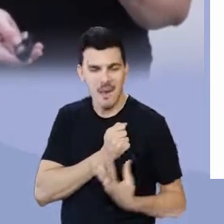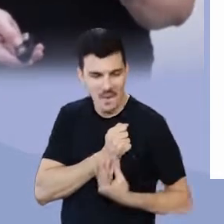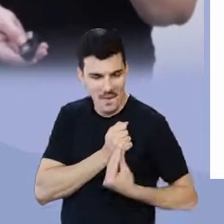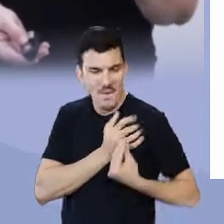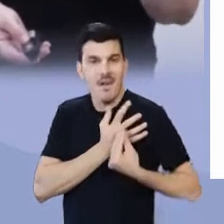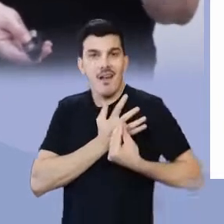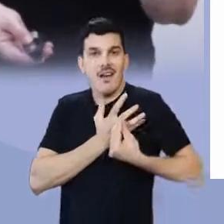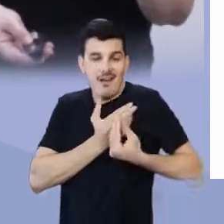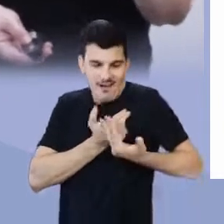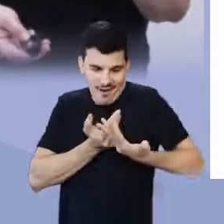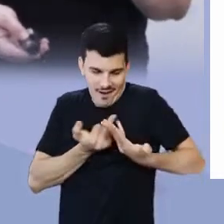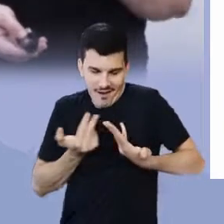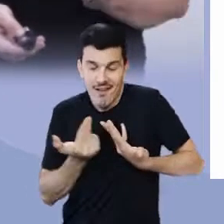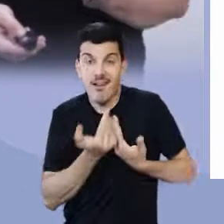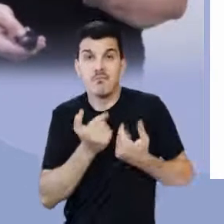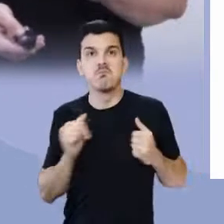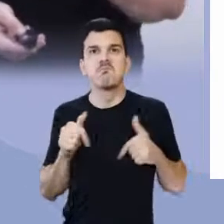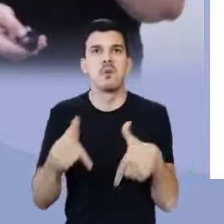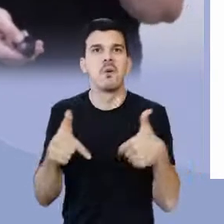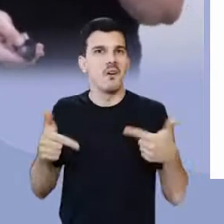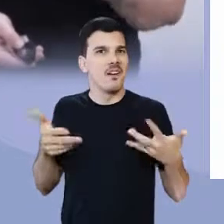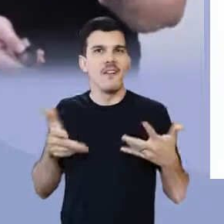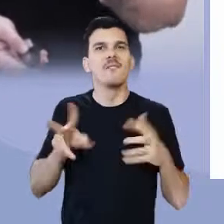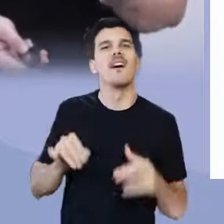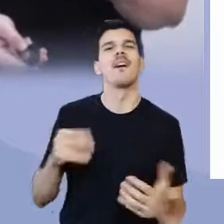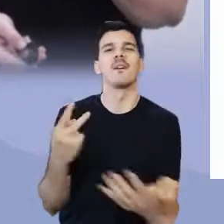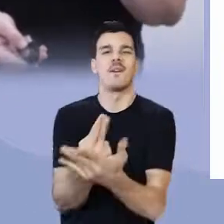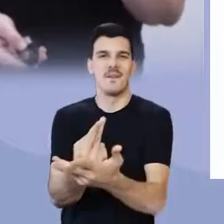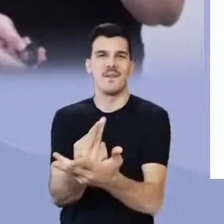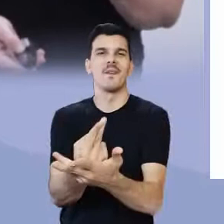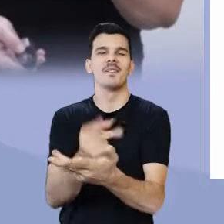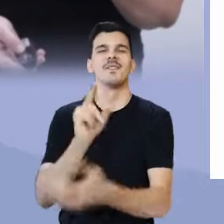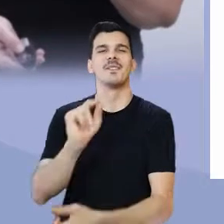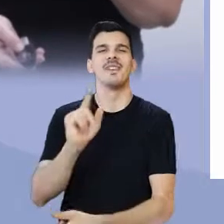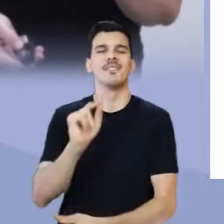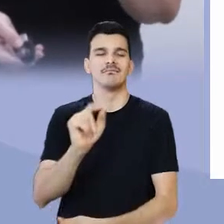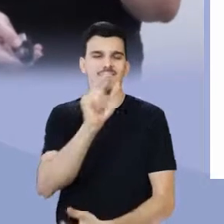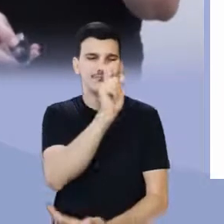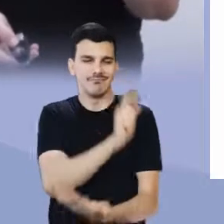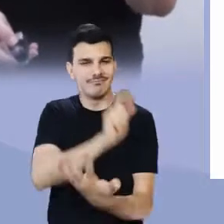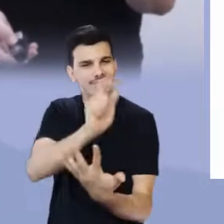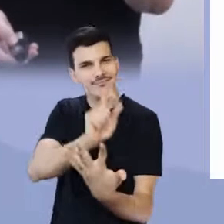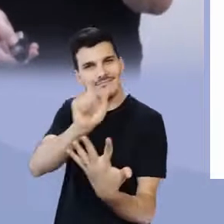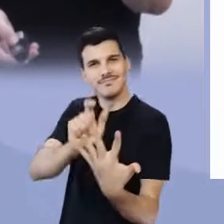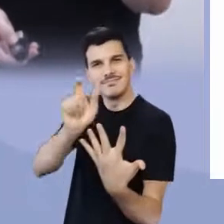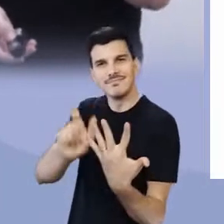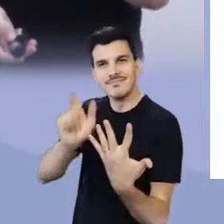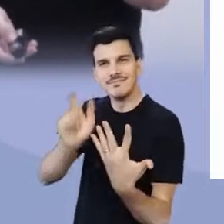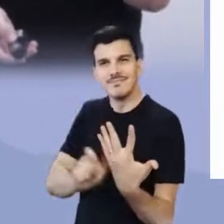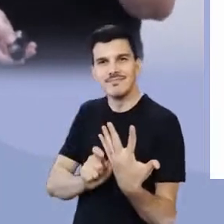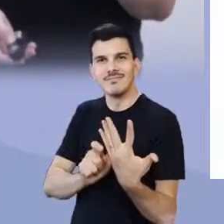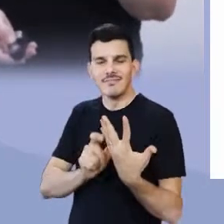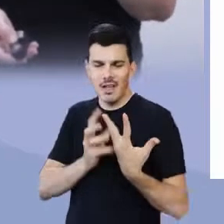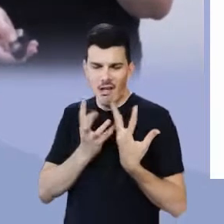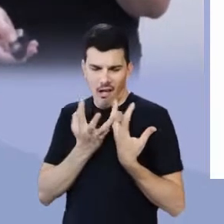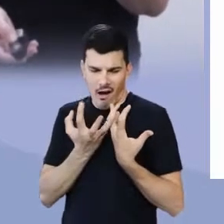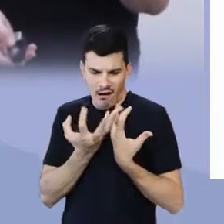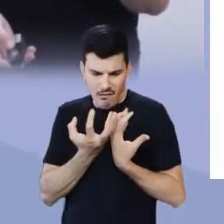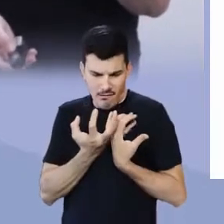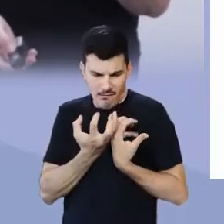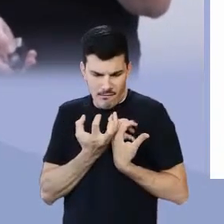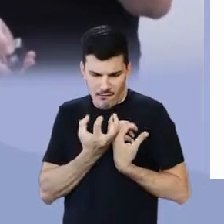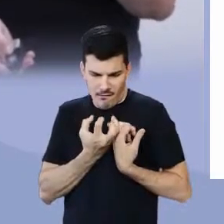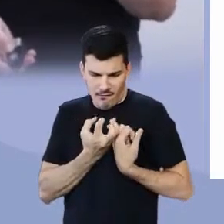qualidade das reações que virão daqueles que emurchessem